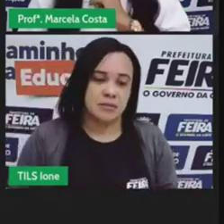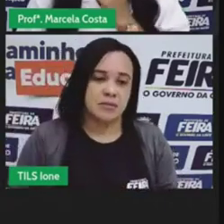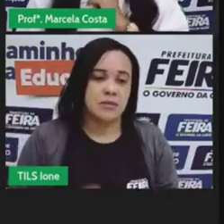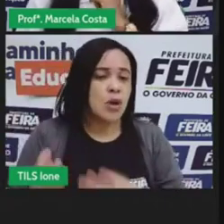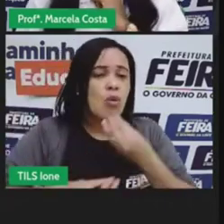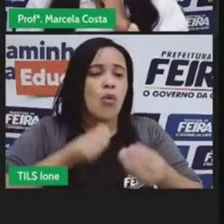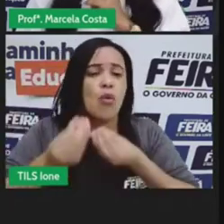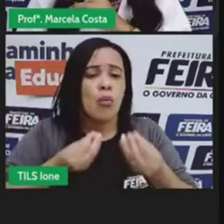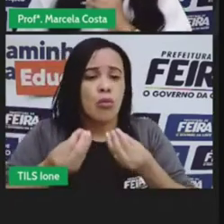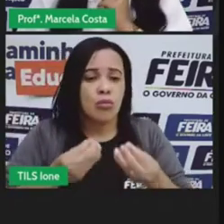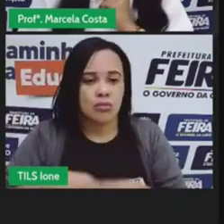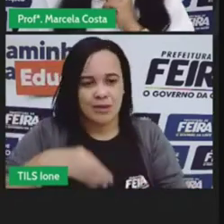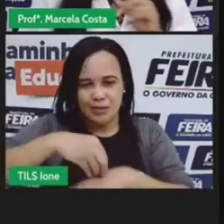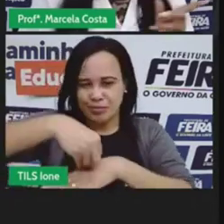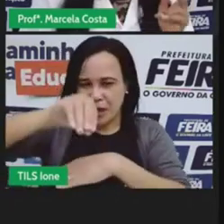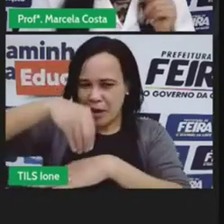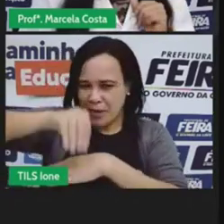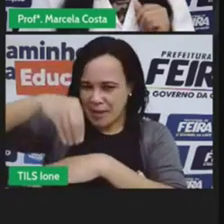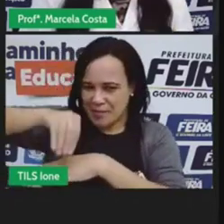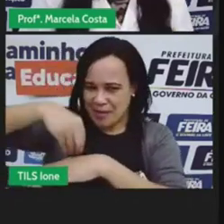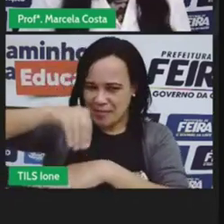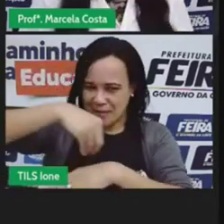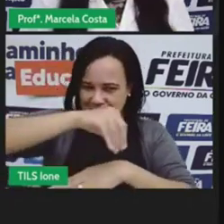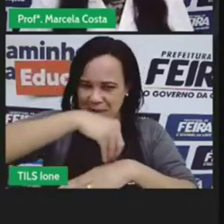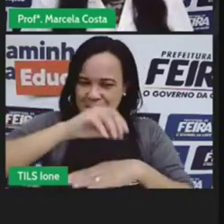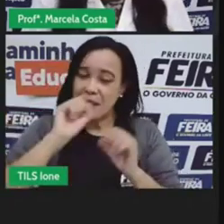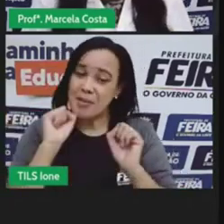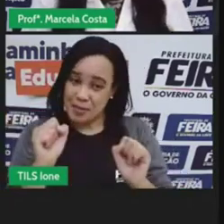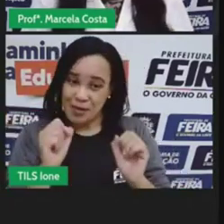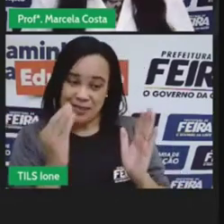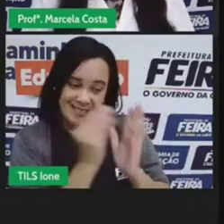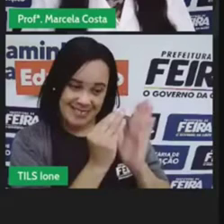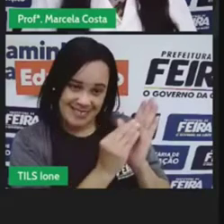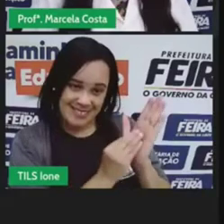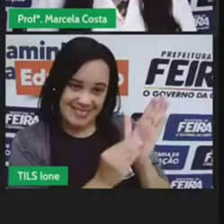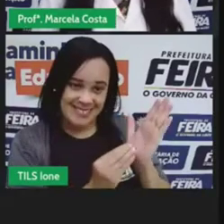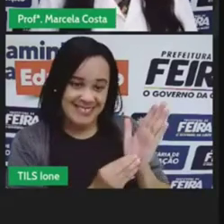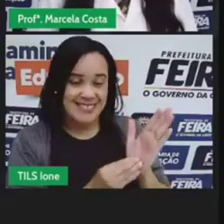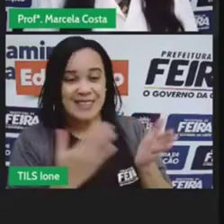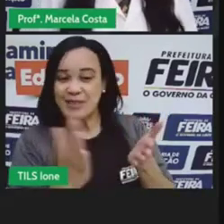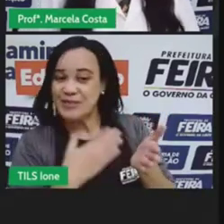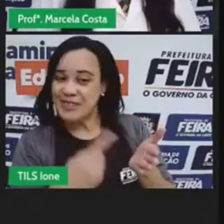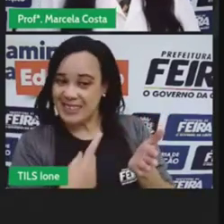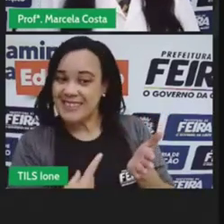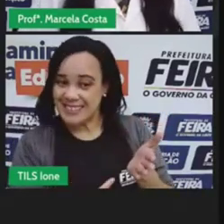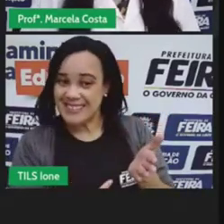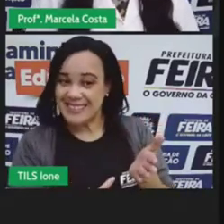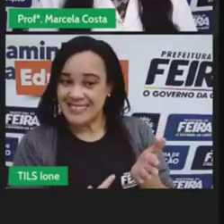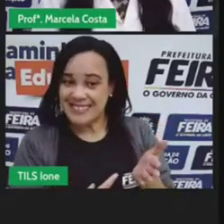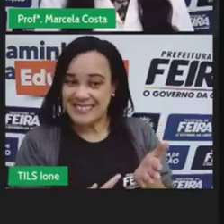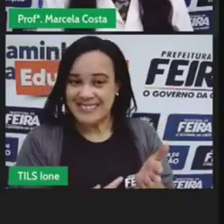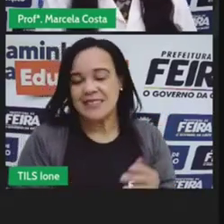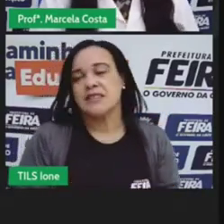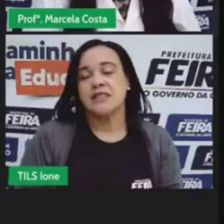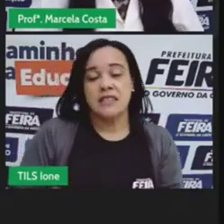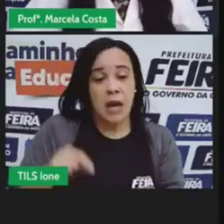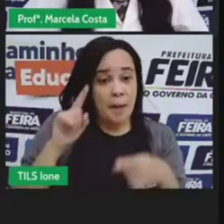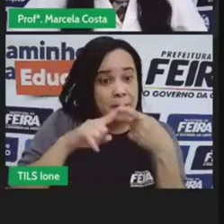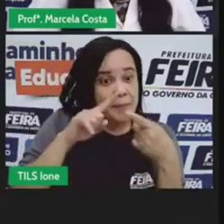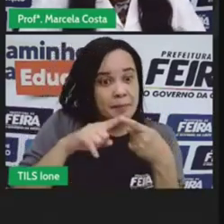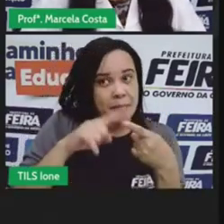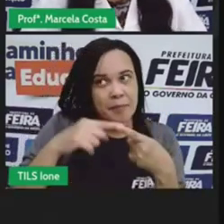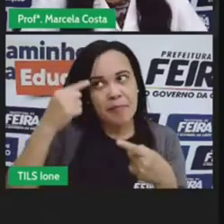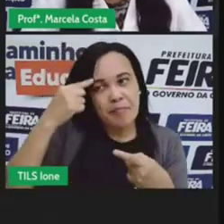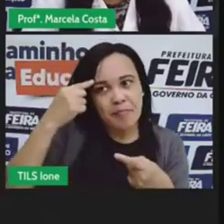vou dar aqui algumas dicas e você pode anotar no seu caderno você pode pensar sobre a real